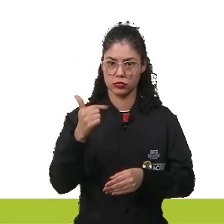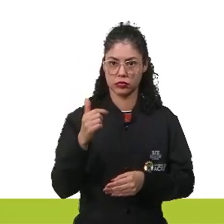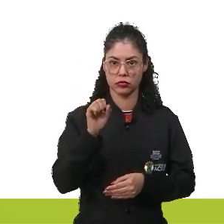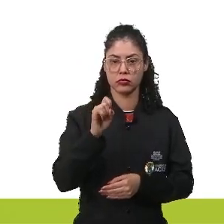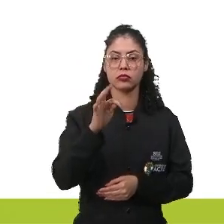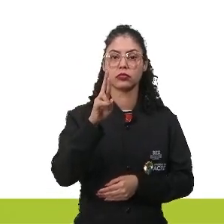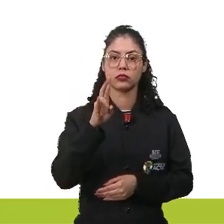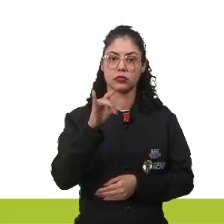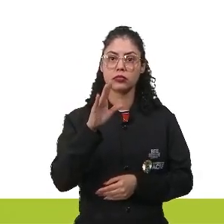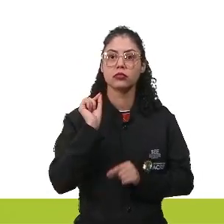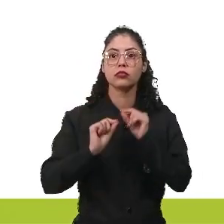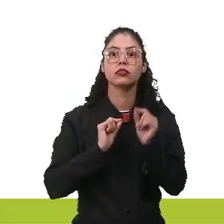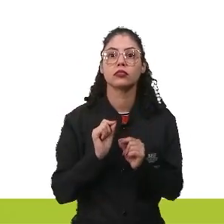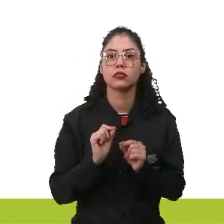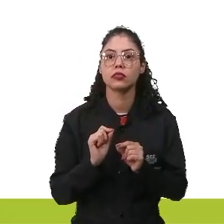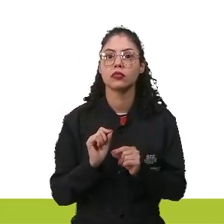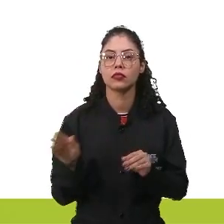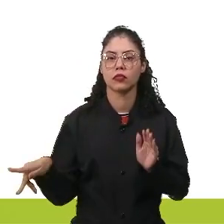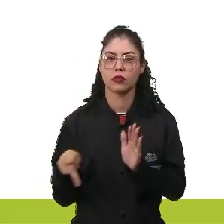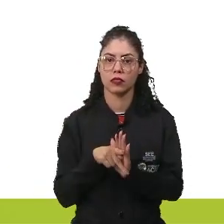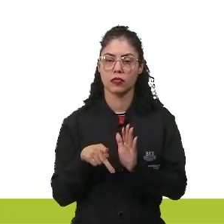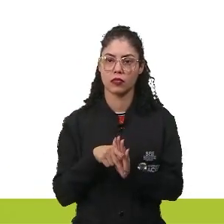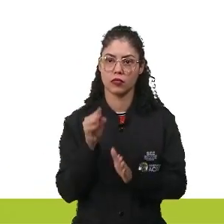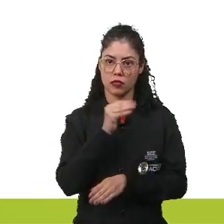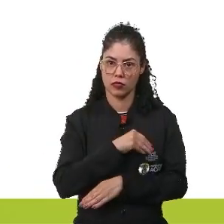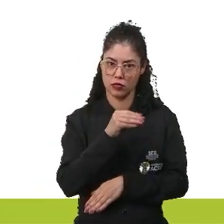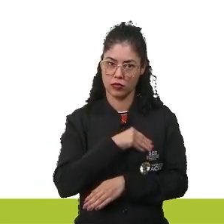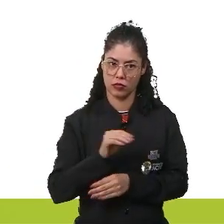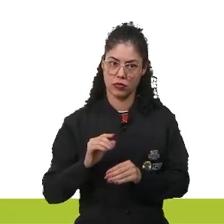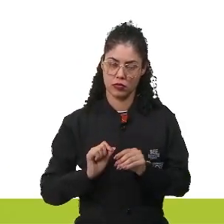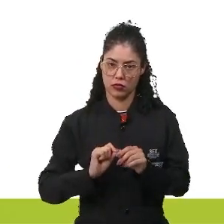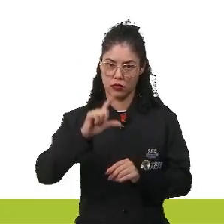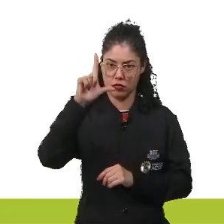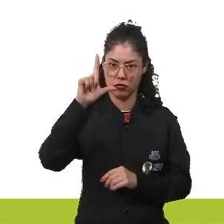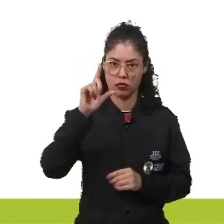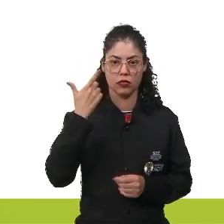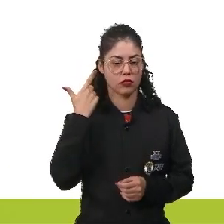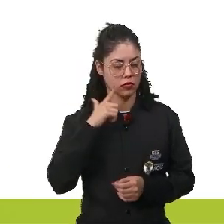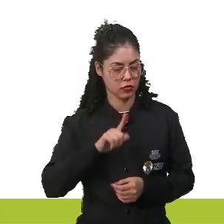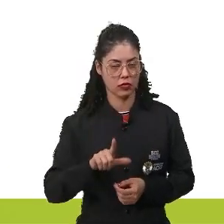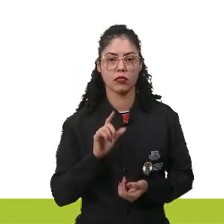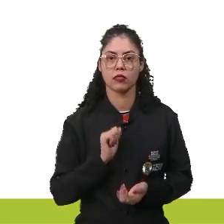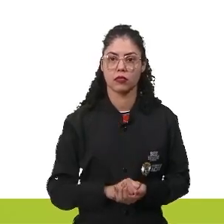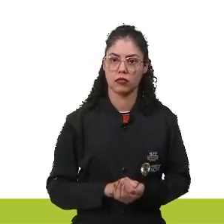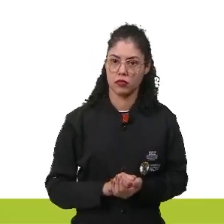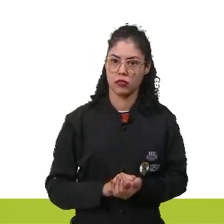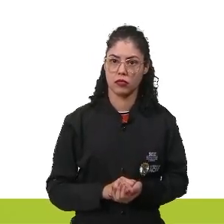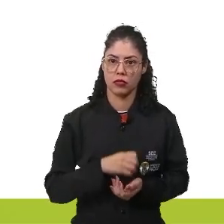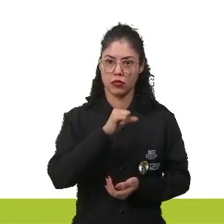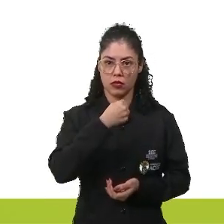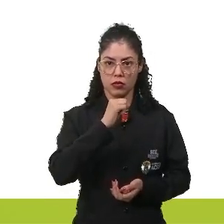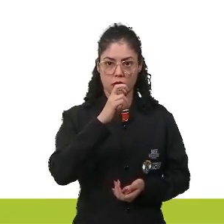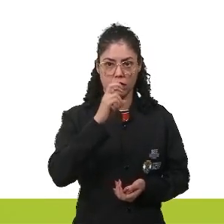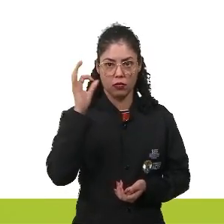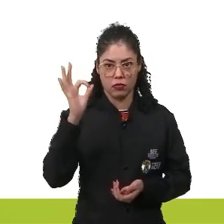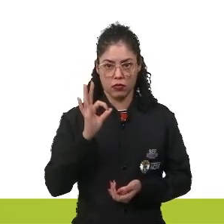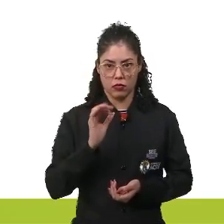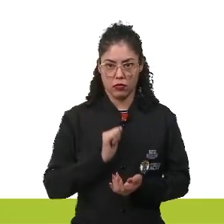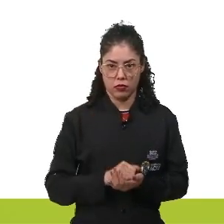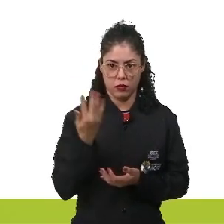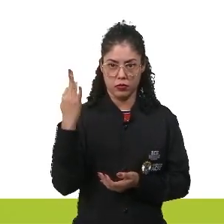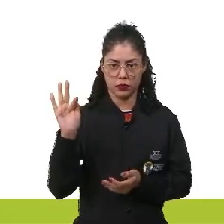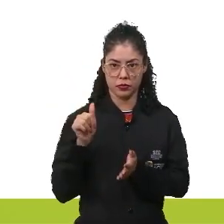O é o voto censitário? É o voto determinado por renda. Só pessoas que tinham uma renda alta conseguiam votar. E, sendo assim, 85% dos franceses